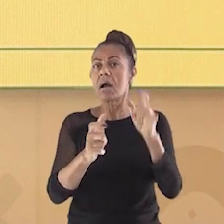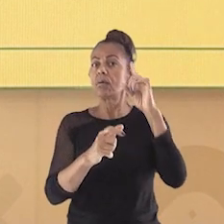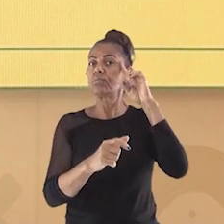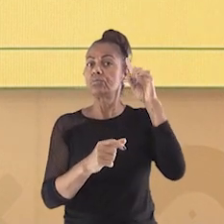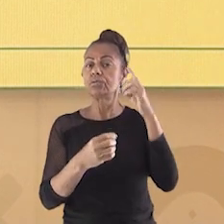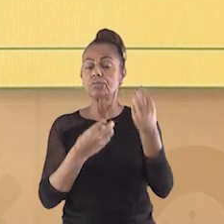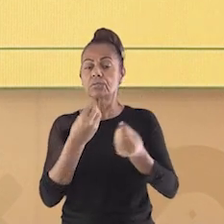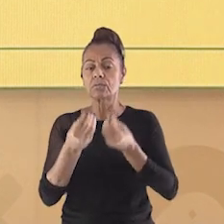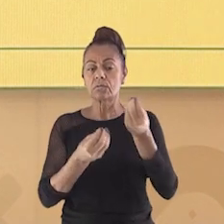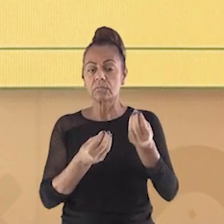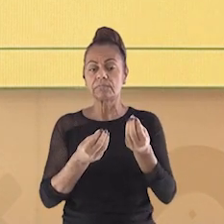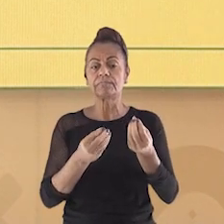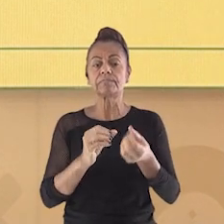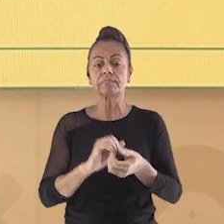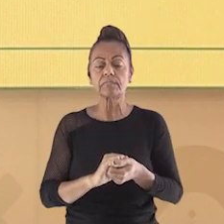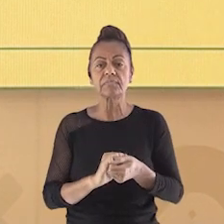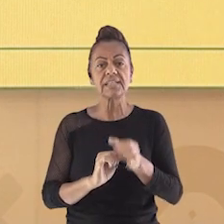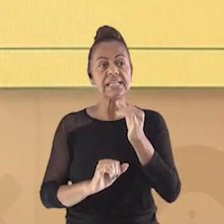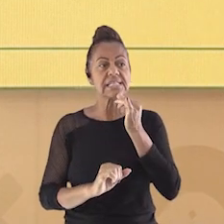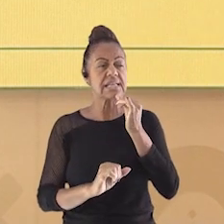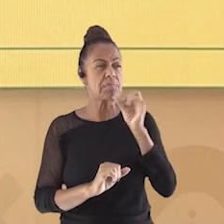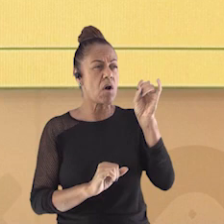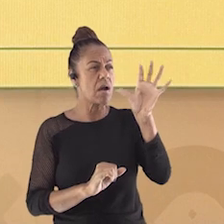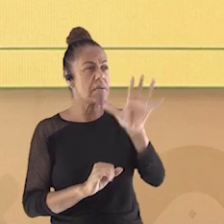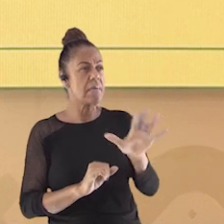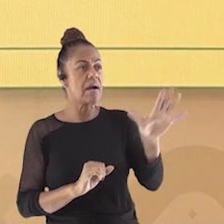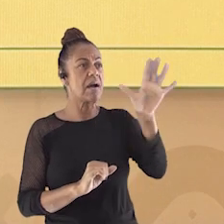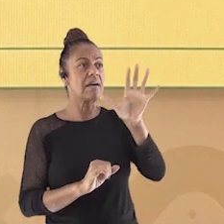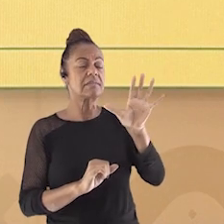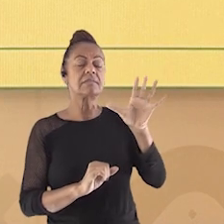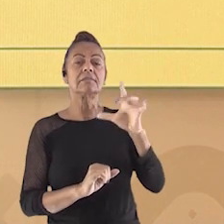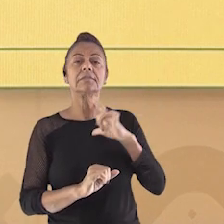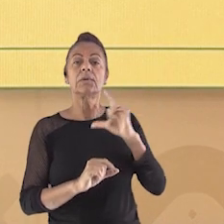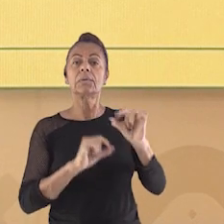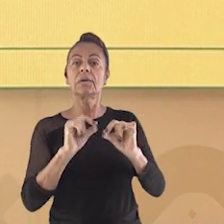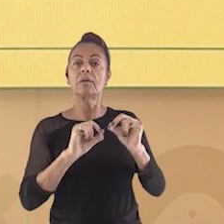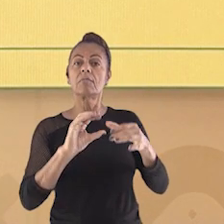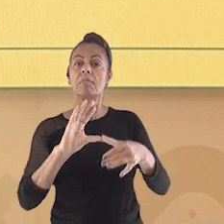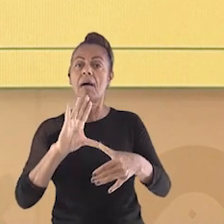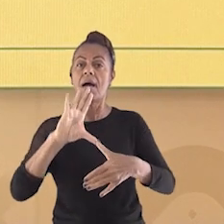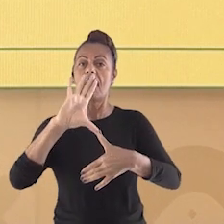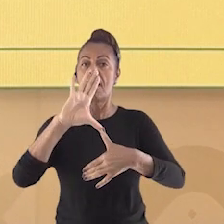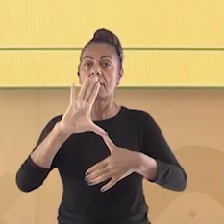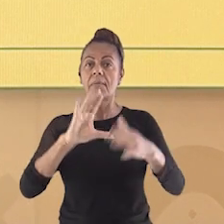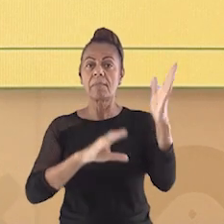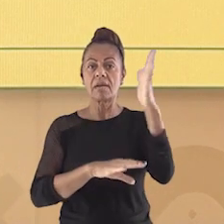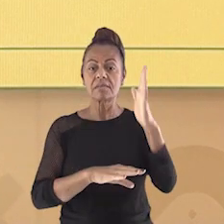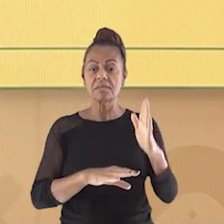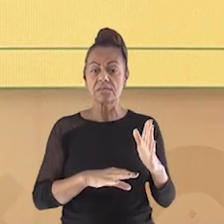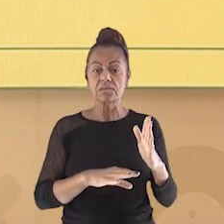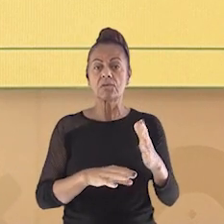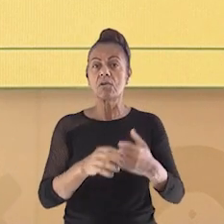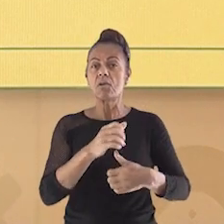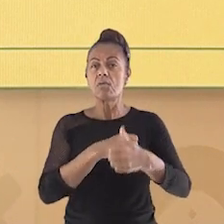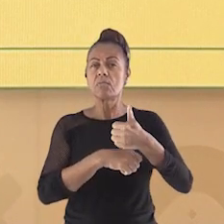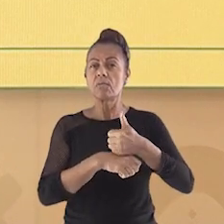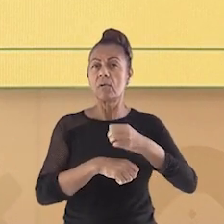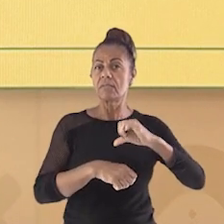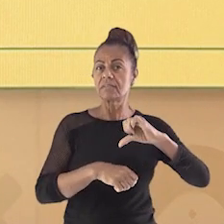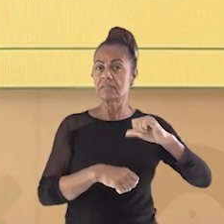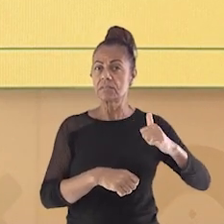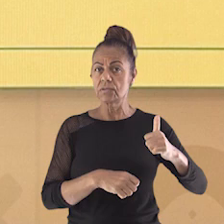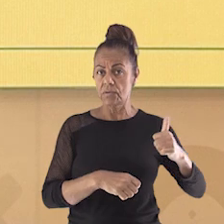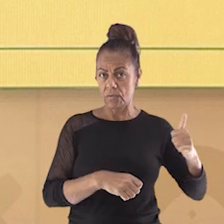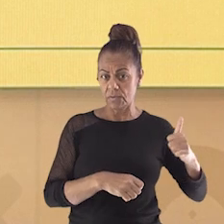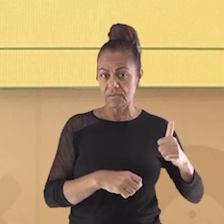para o seu entendimento. Por exemplo, nesse mapa aqui, é o Brasil de 1811, está no título. A